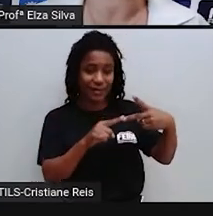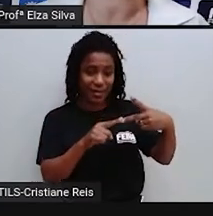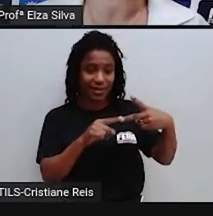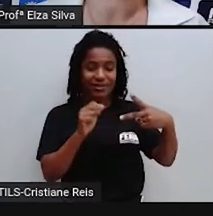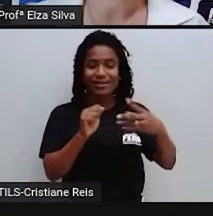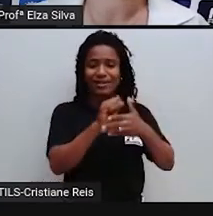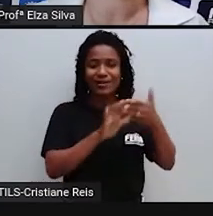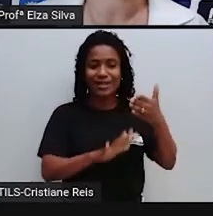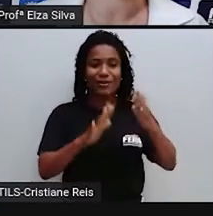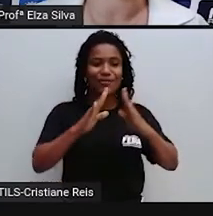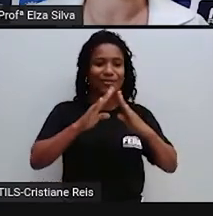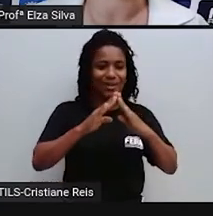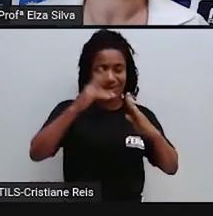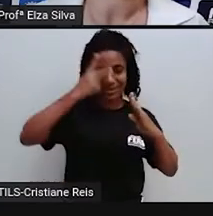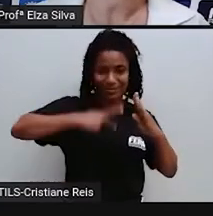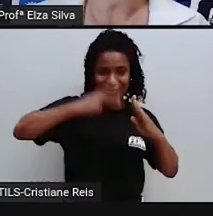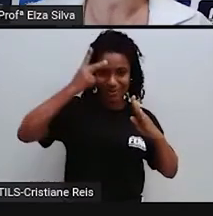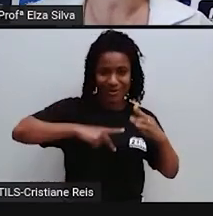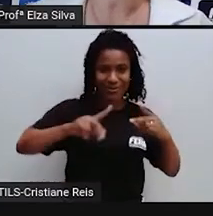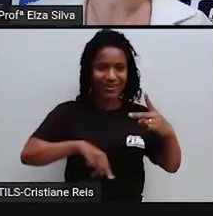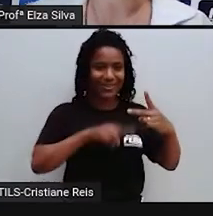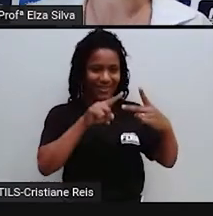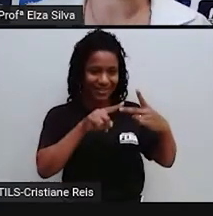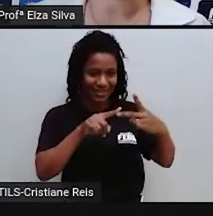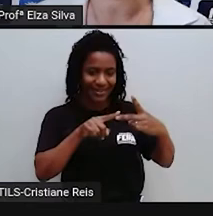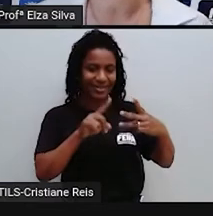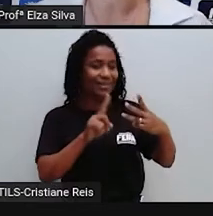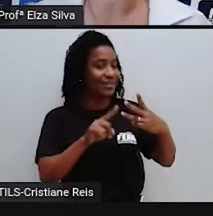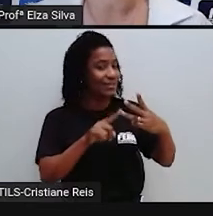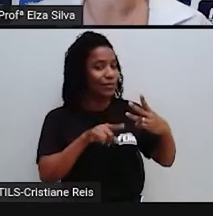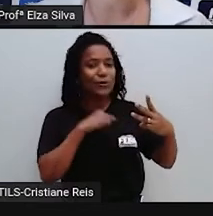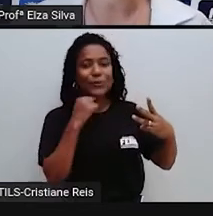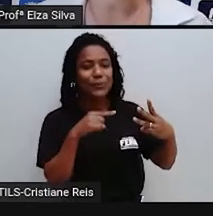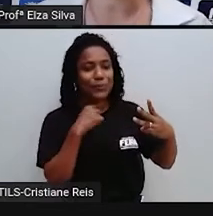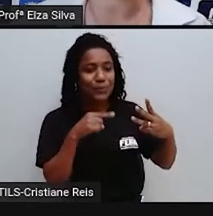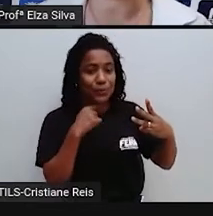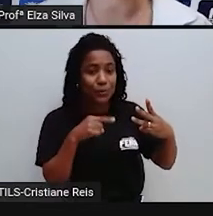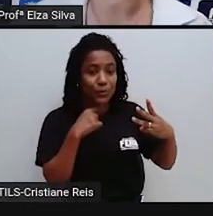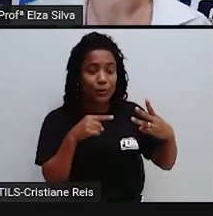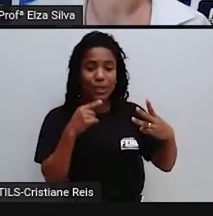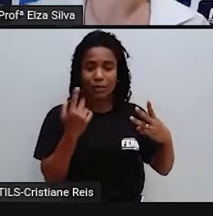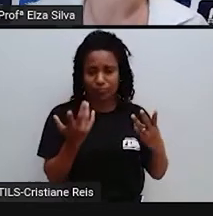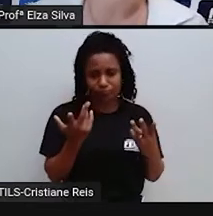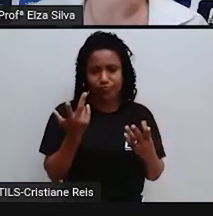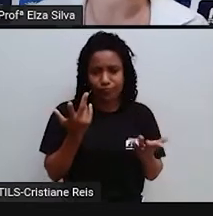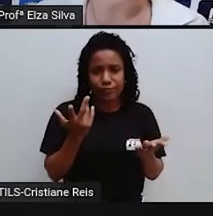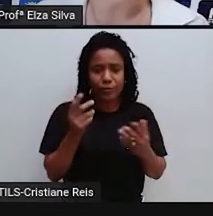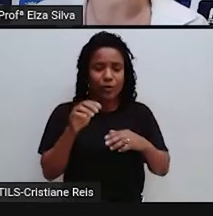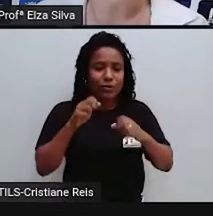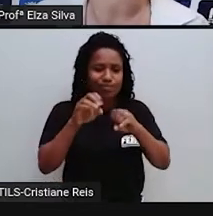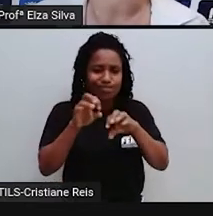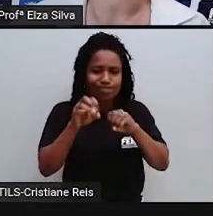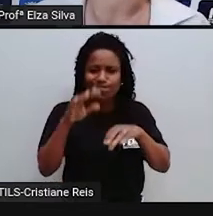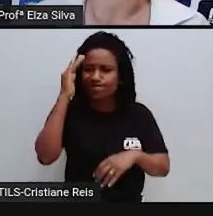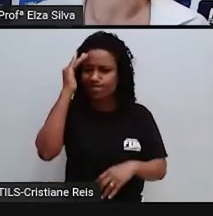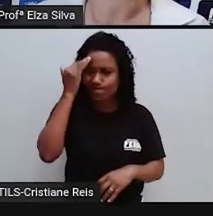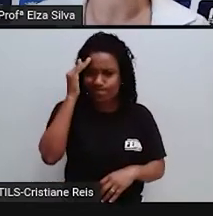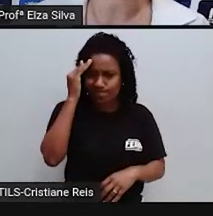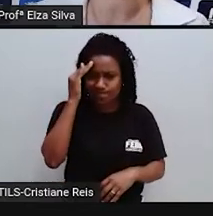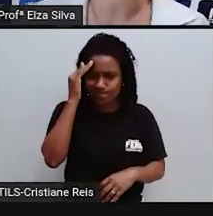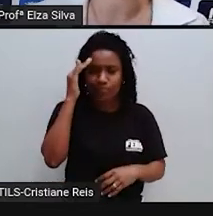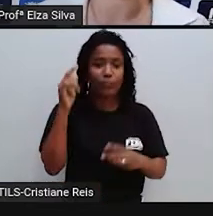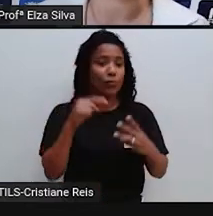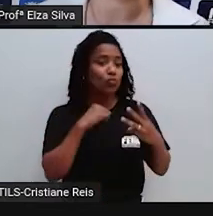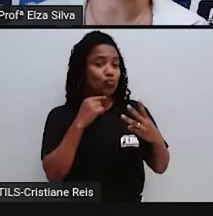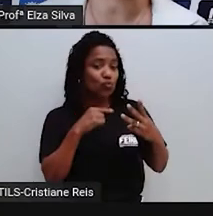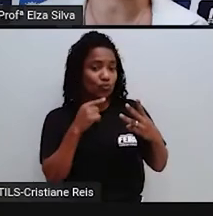de casa, homework. E aquelas doubts, aquelas dúvidas que surgem durante a aula, é importante